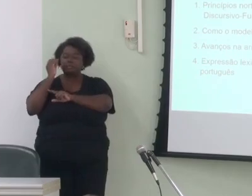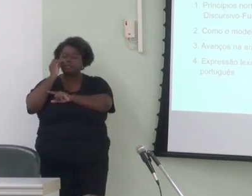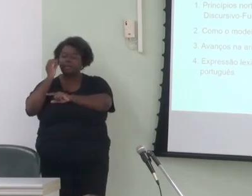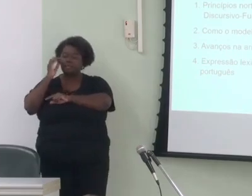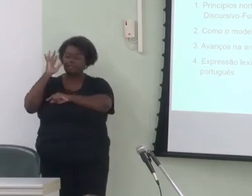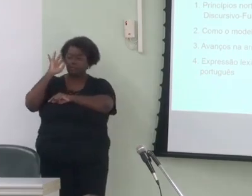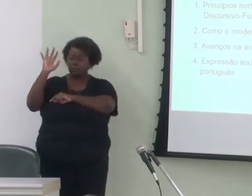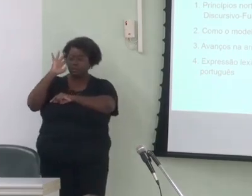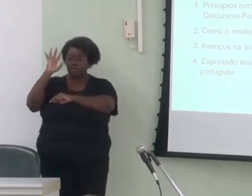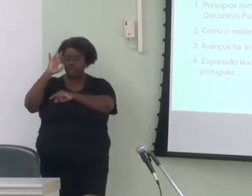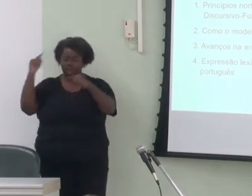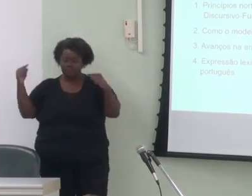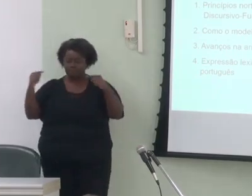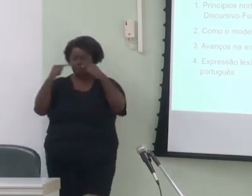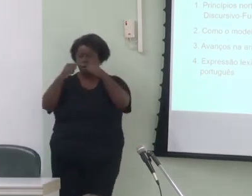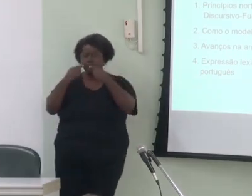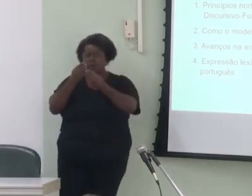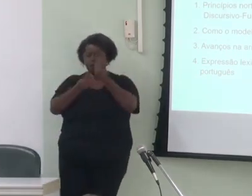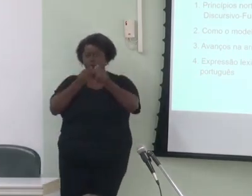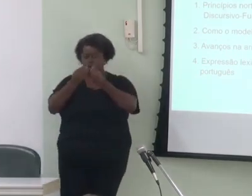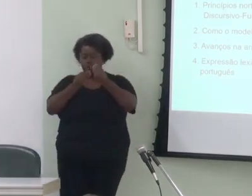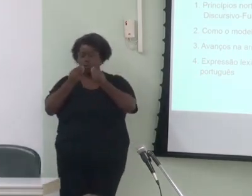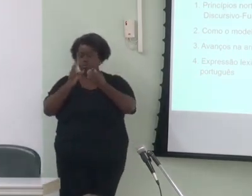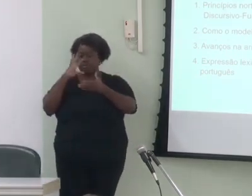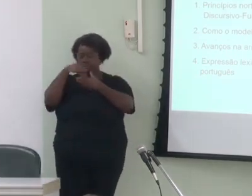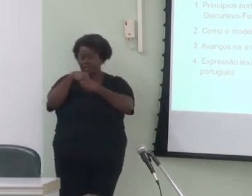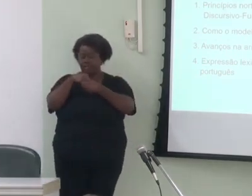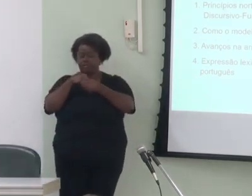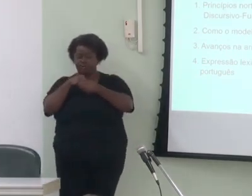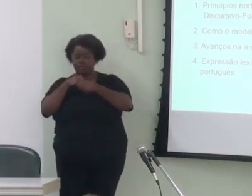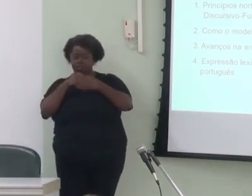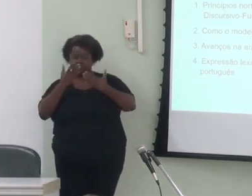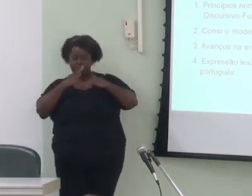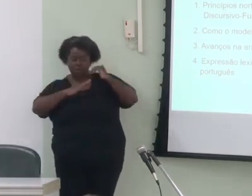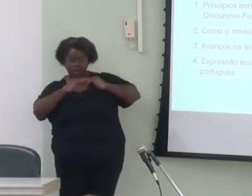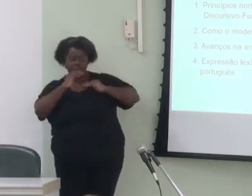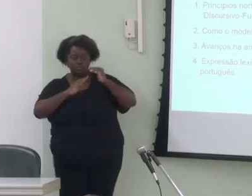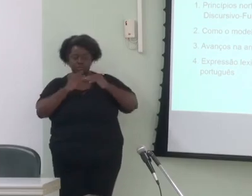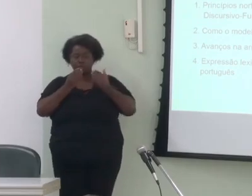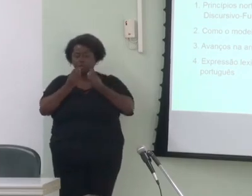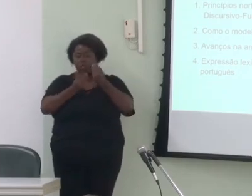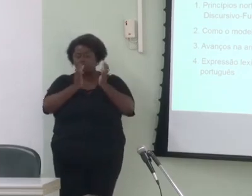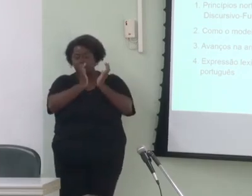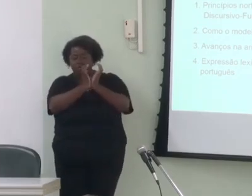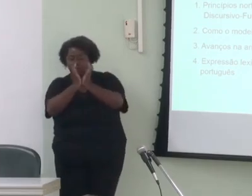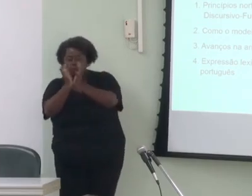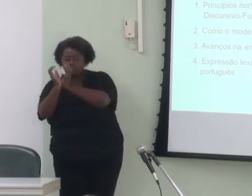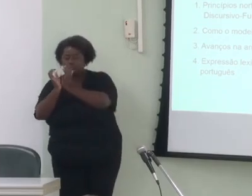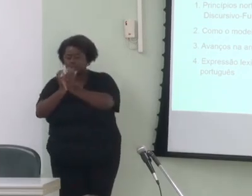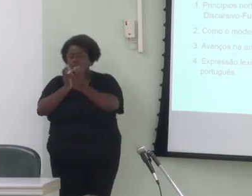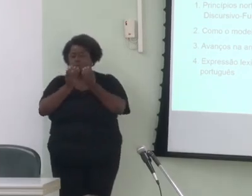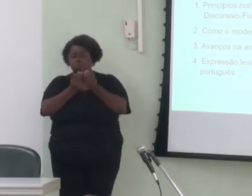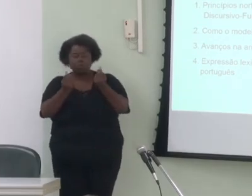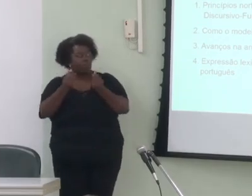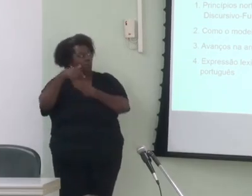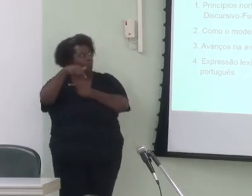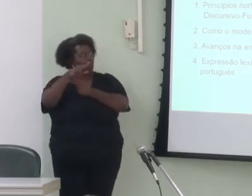em relação à hierarquia que essas categorias qualificacionais têm, apresentam, na área